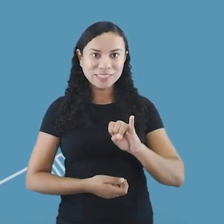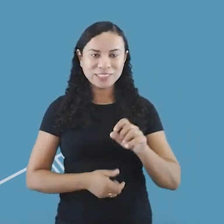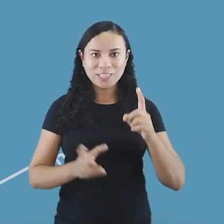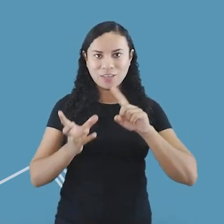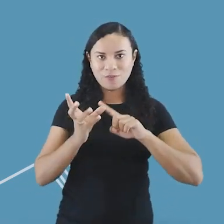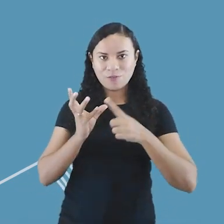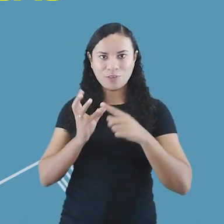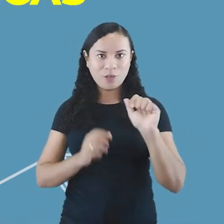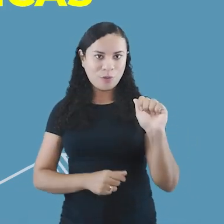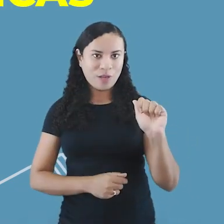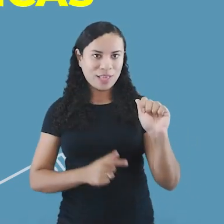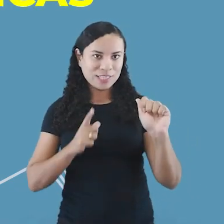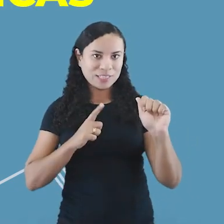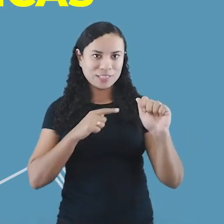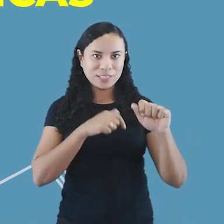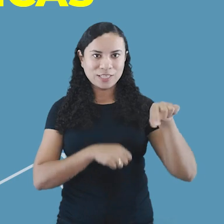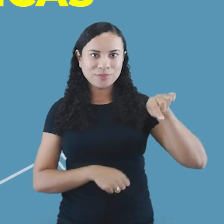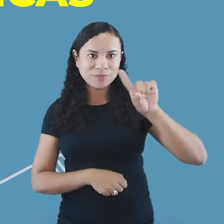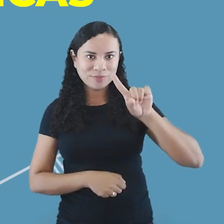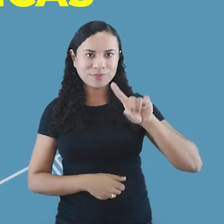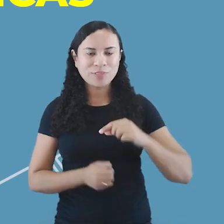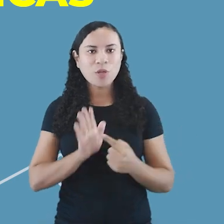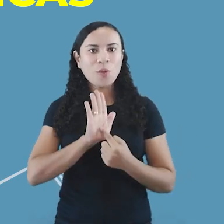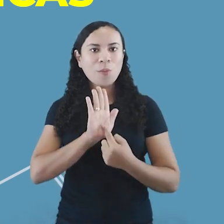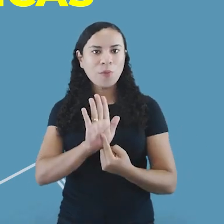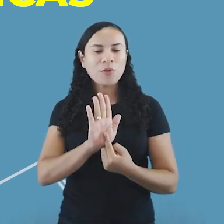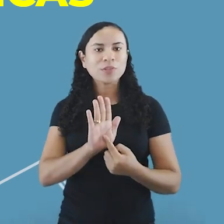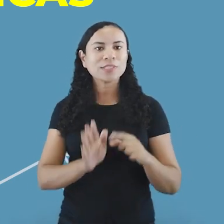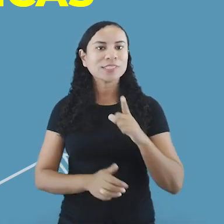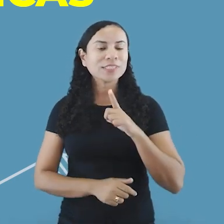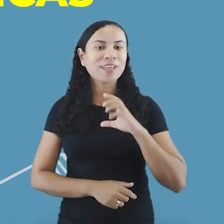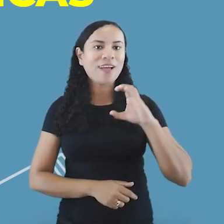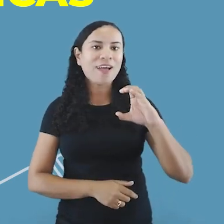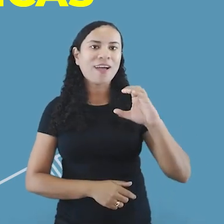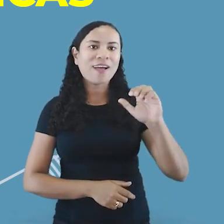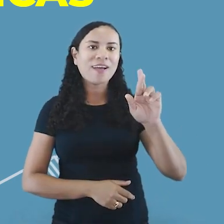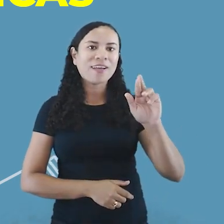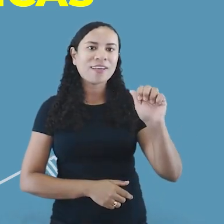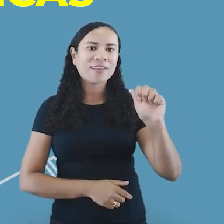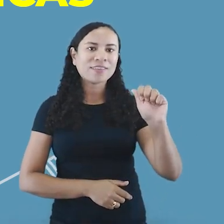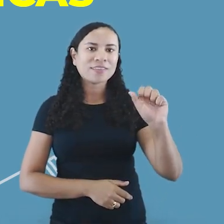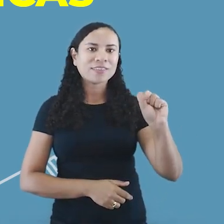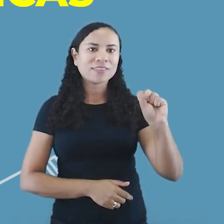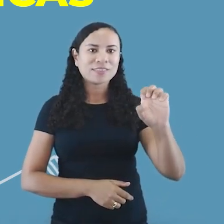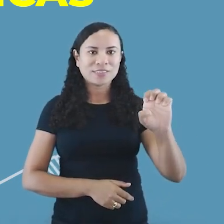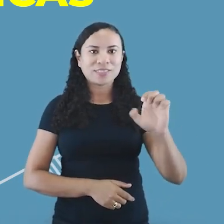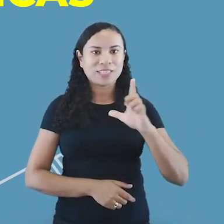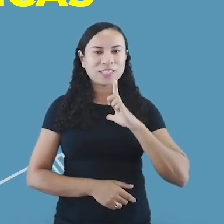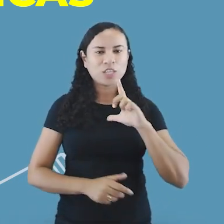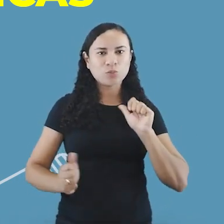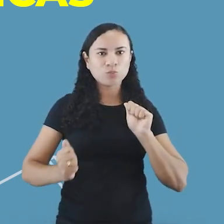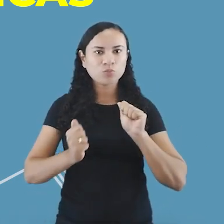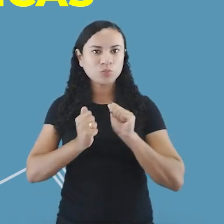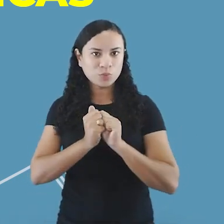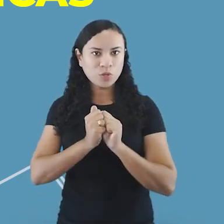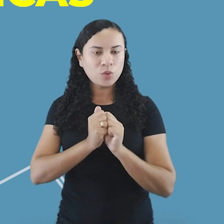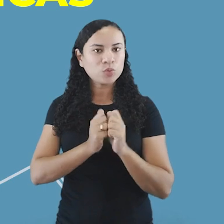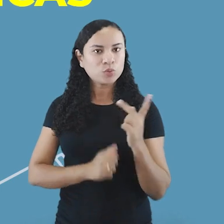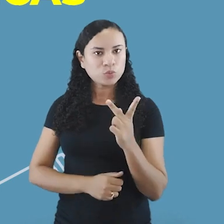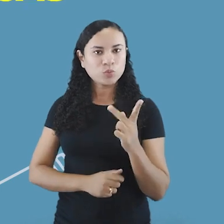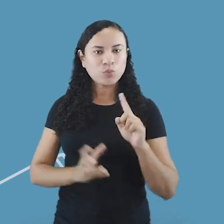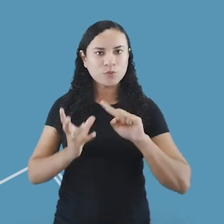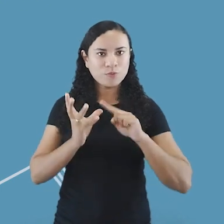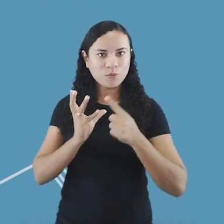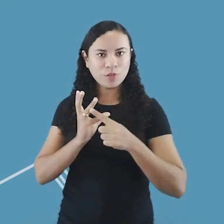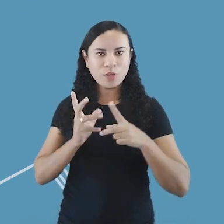é escrita com acento grave, ela indica que ocorre a crase. Ou seja, ocorre a contração de duas vogais